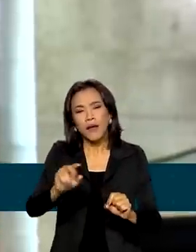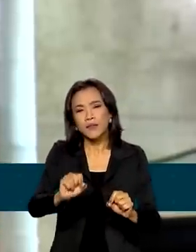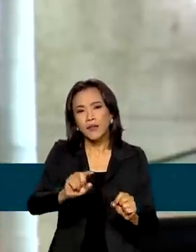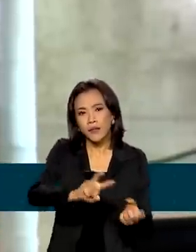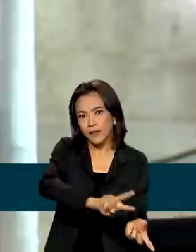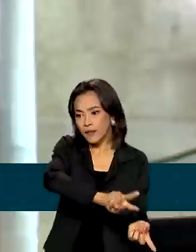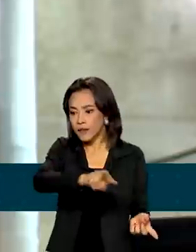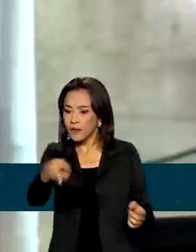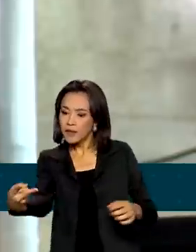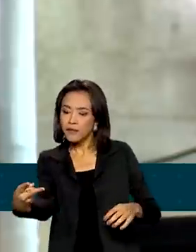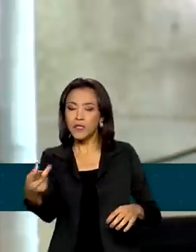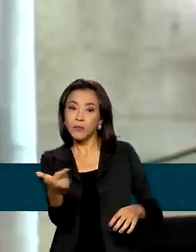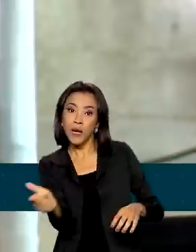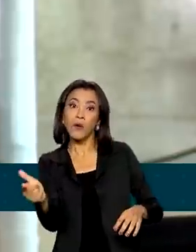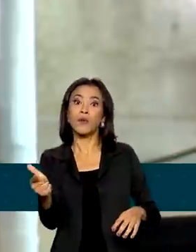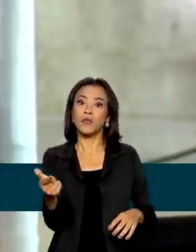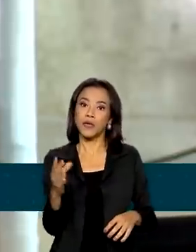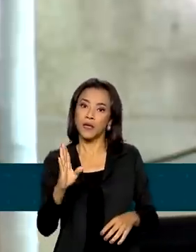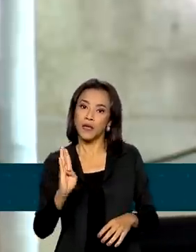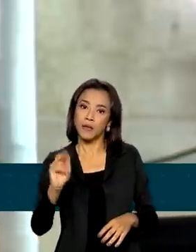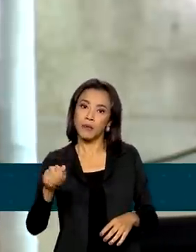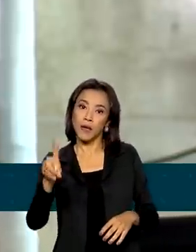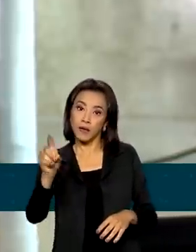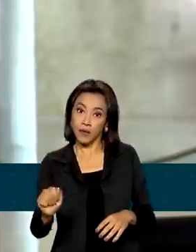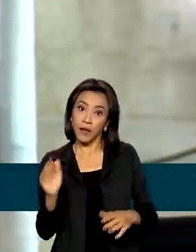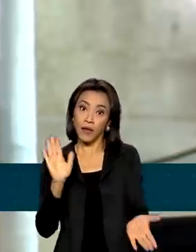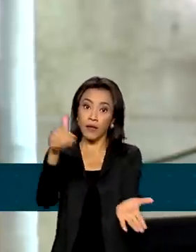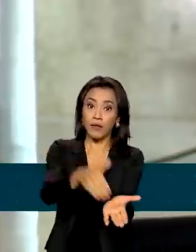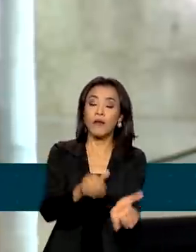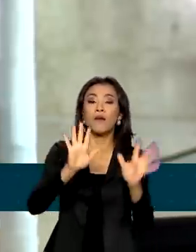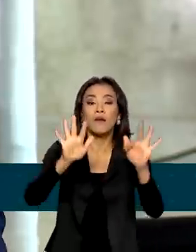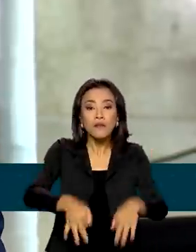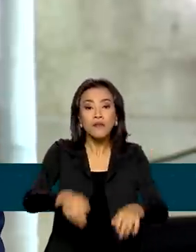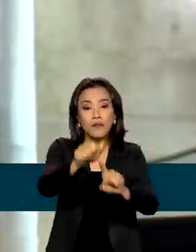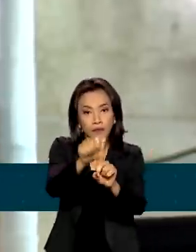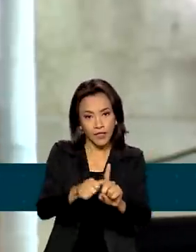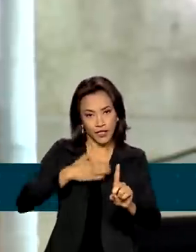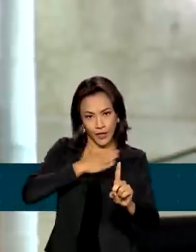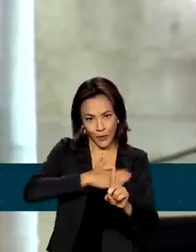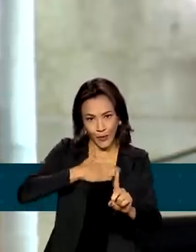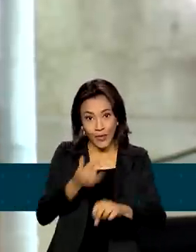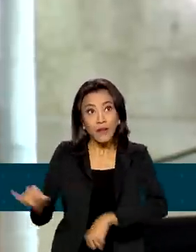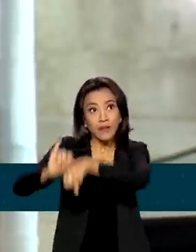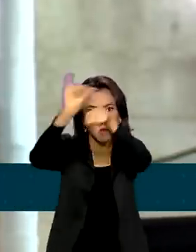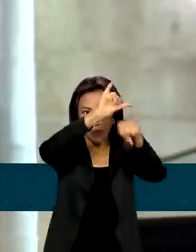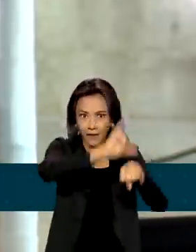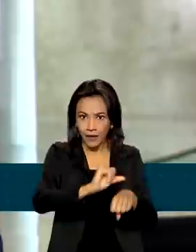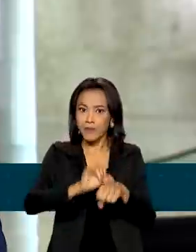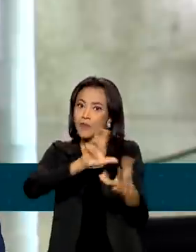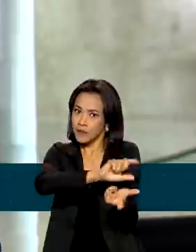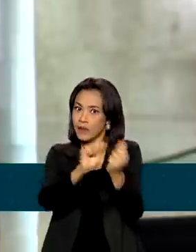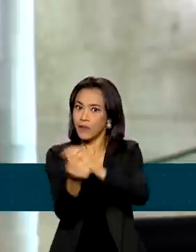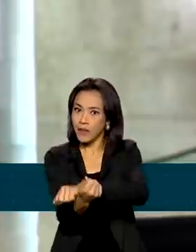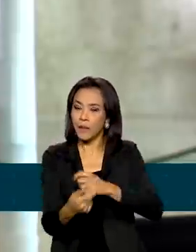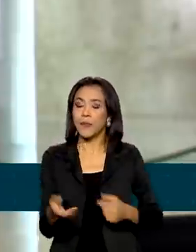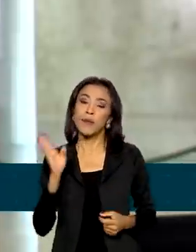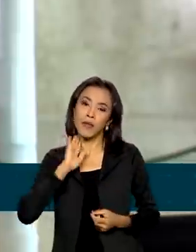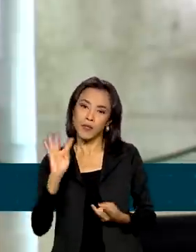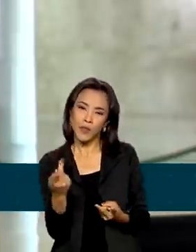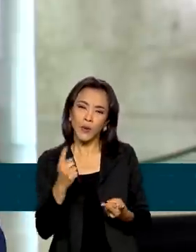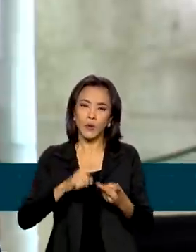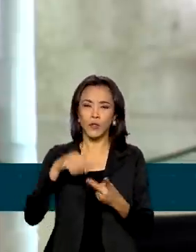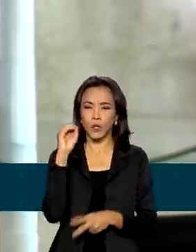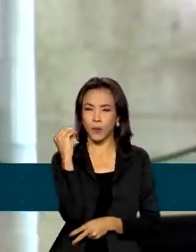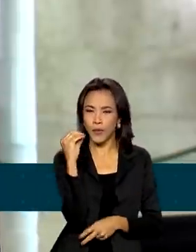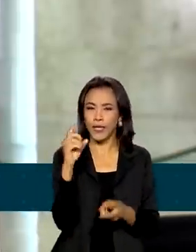para uma outra banda. As capitais têm até o final de agosto para fazer essa adaptação. Belo Horizonte, Porto Alegre